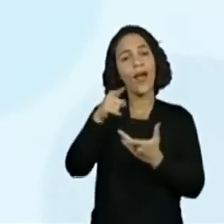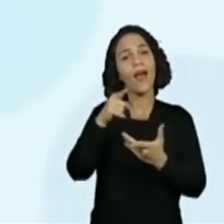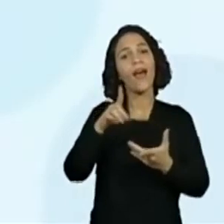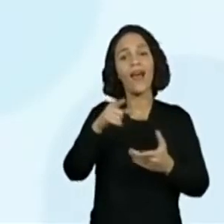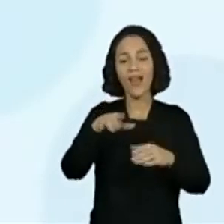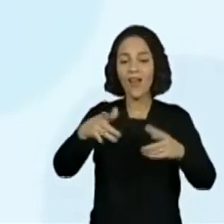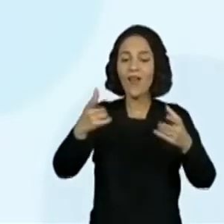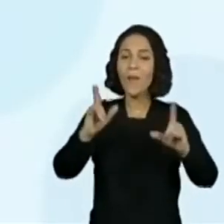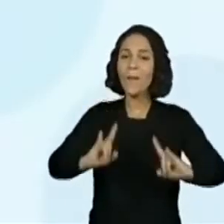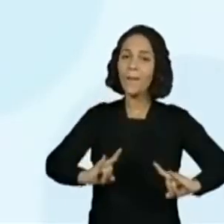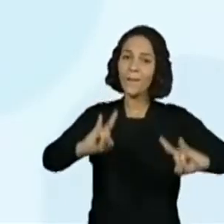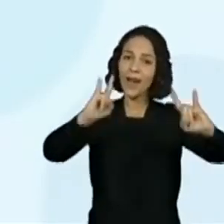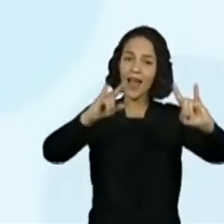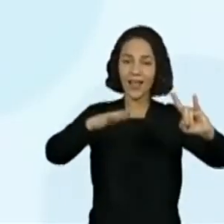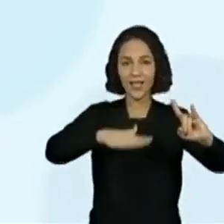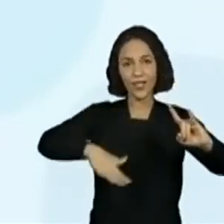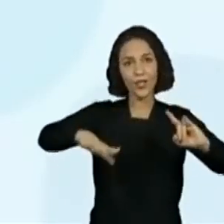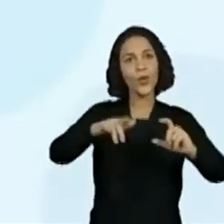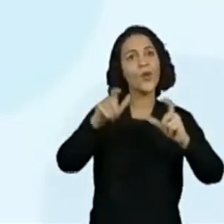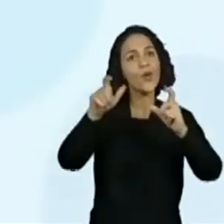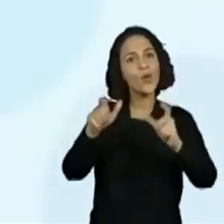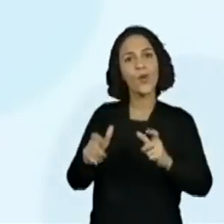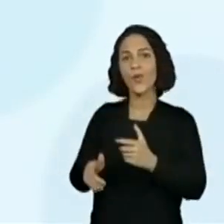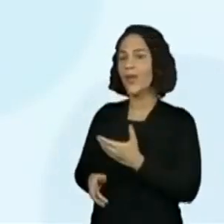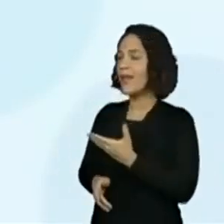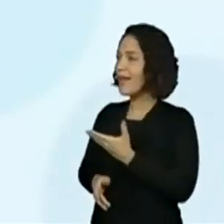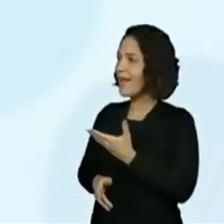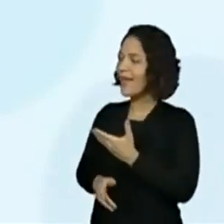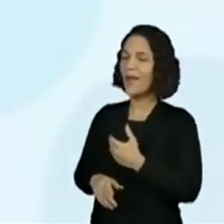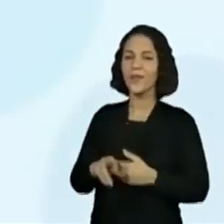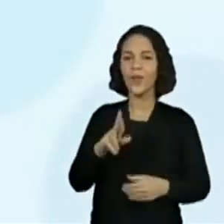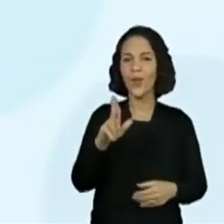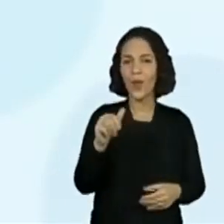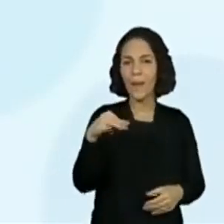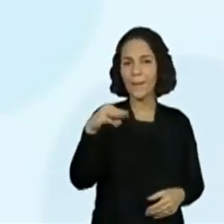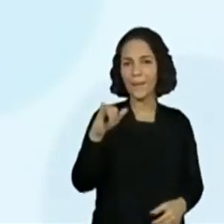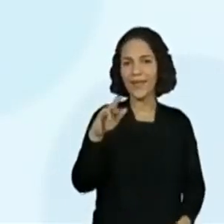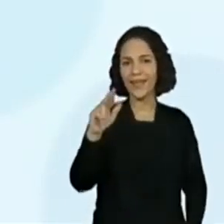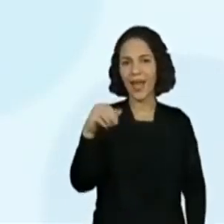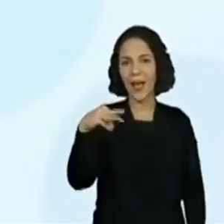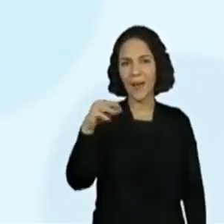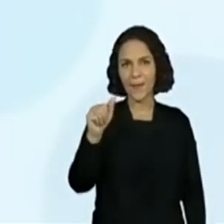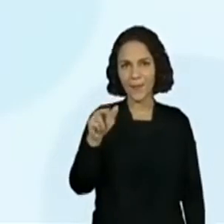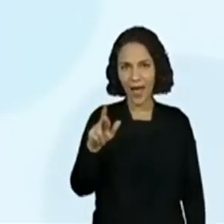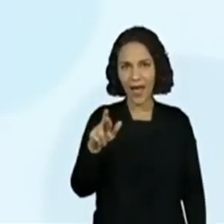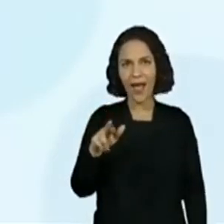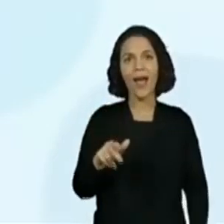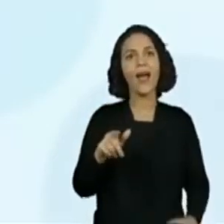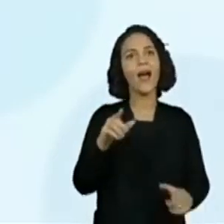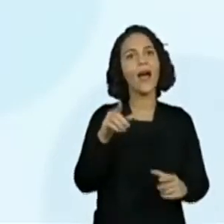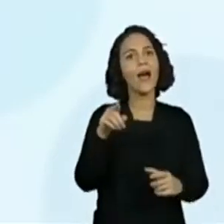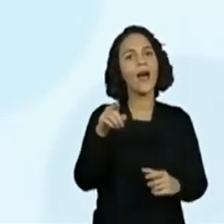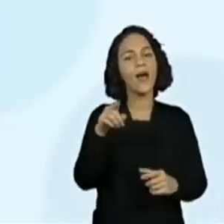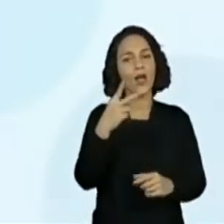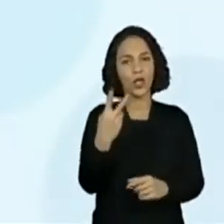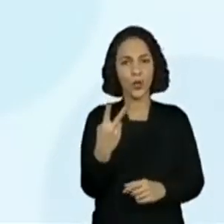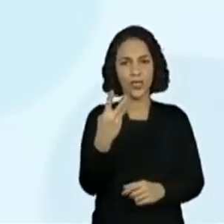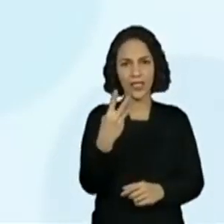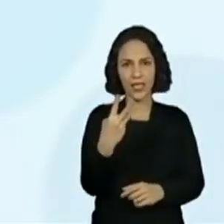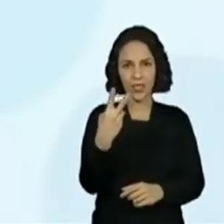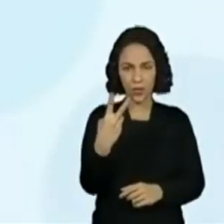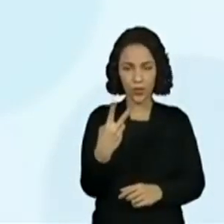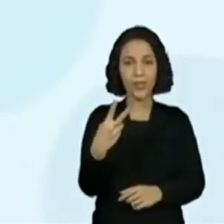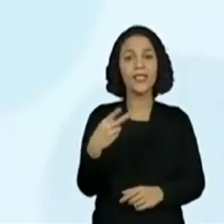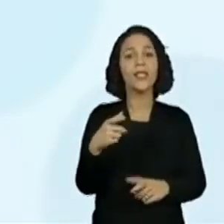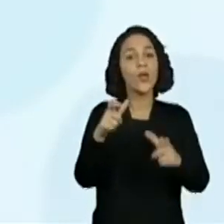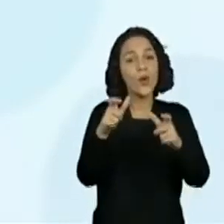Rua Miramar 232, Bairro Cotias. Para quem foi escrito? Agora sim, eu posso